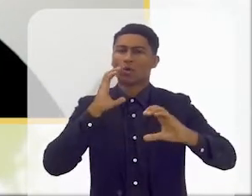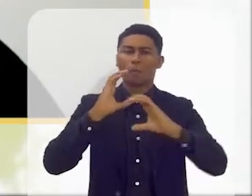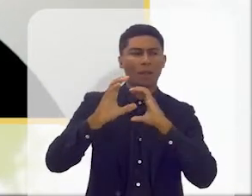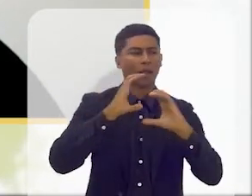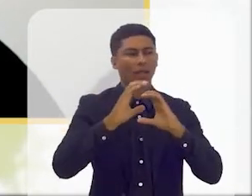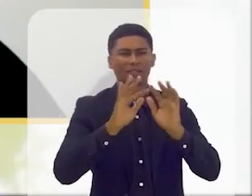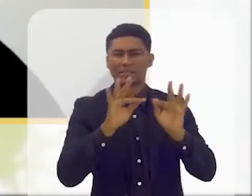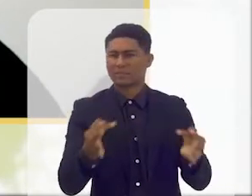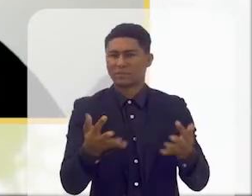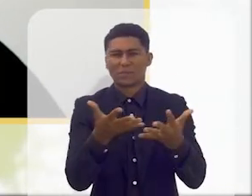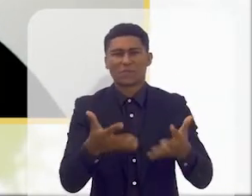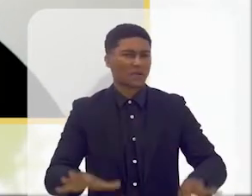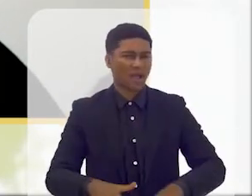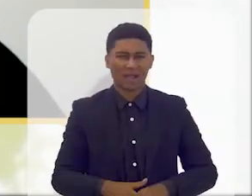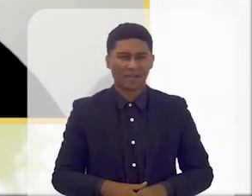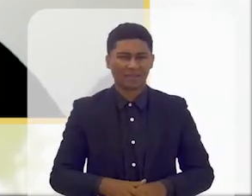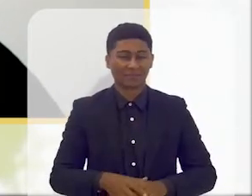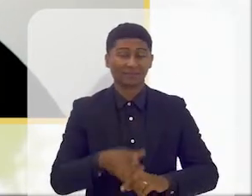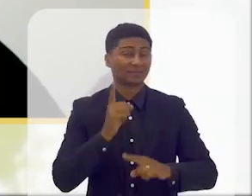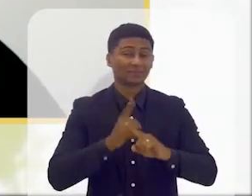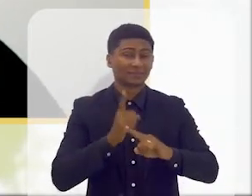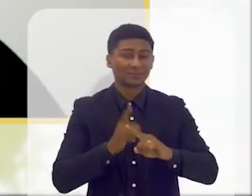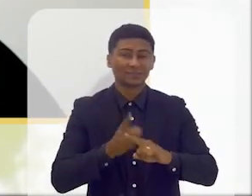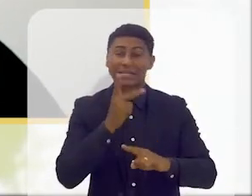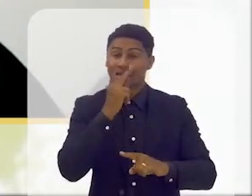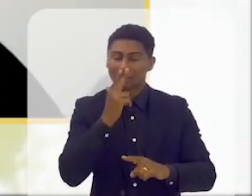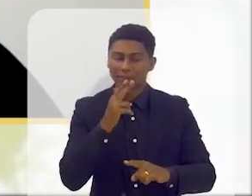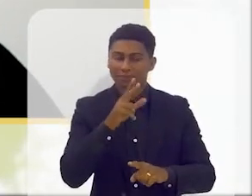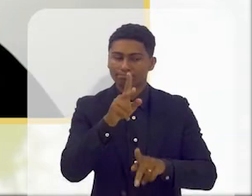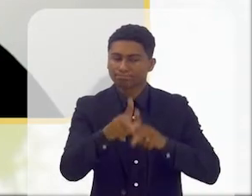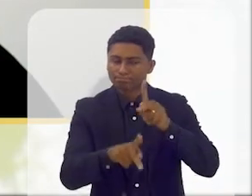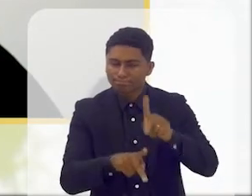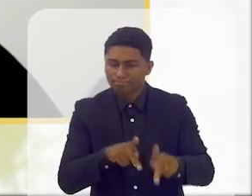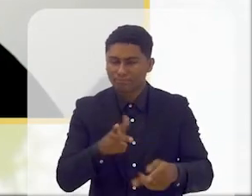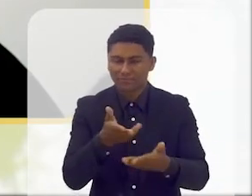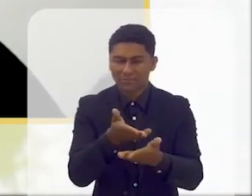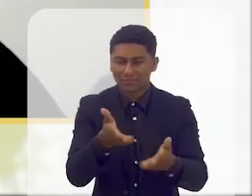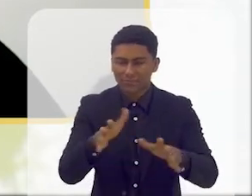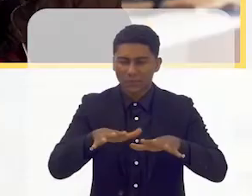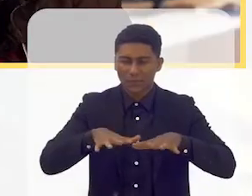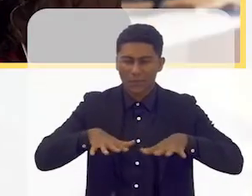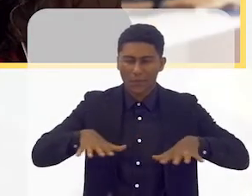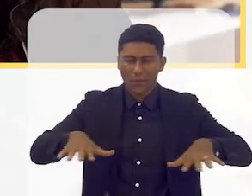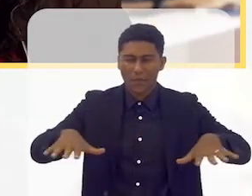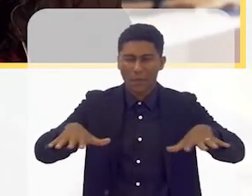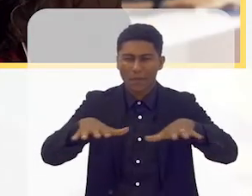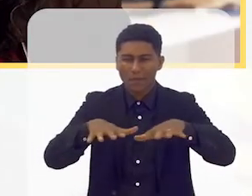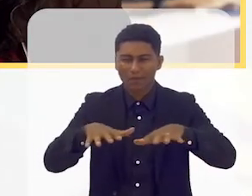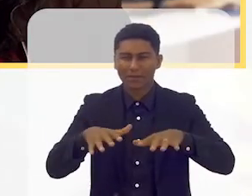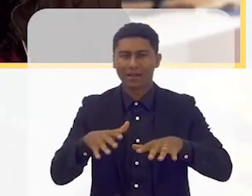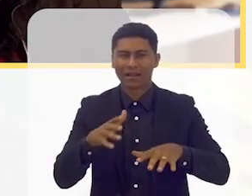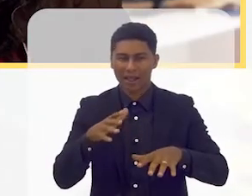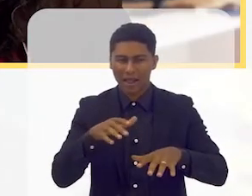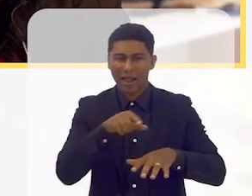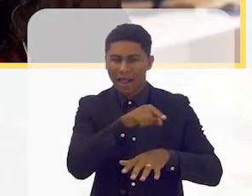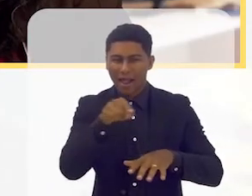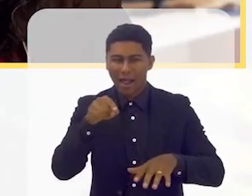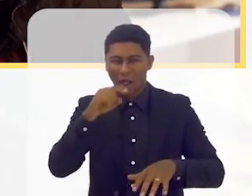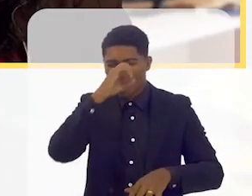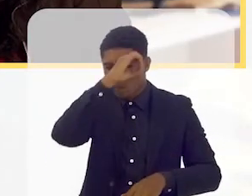de uma maneira simples, porque assim vão manter todo o seu povo pouco esclarecido.